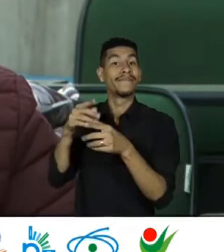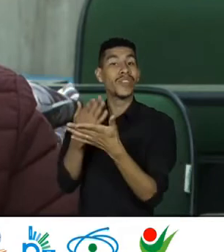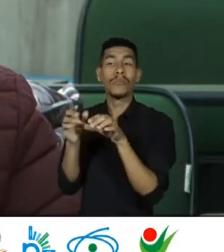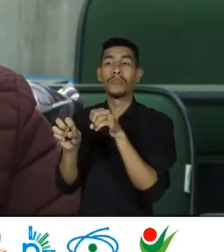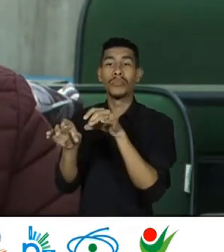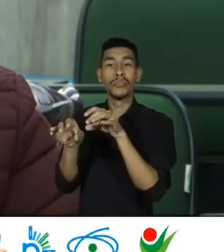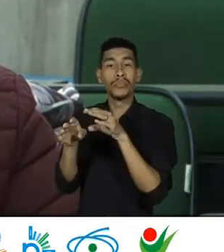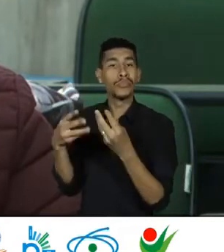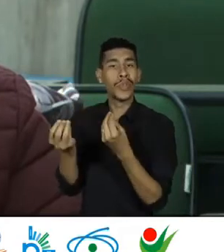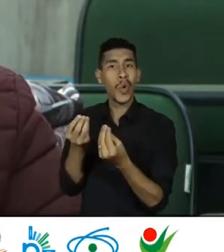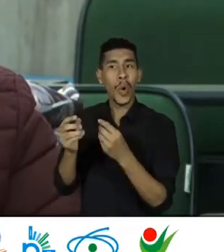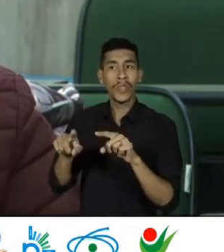aula